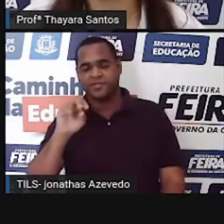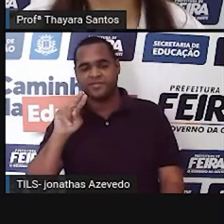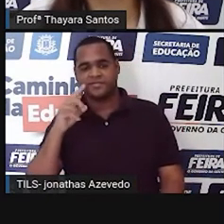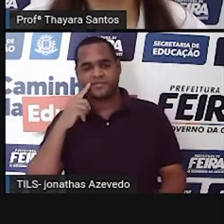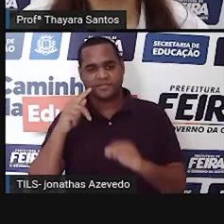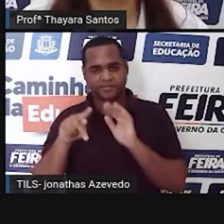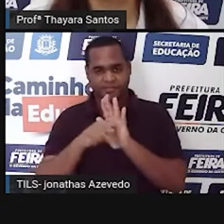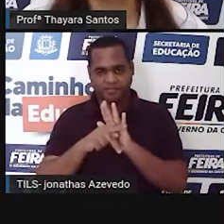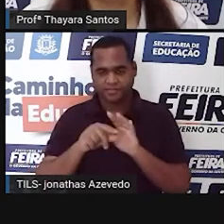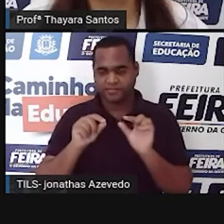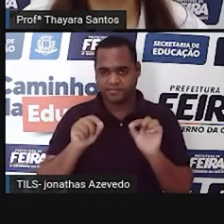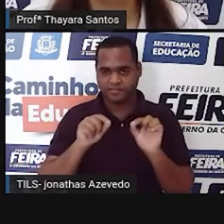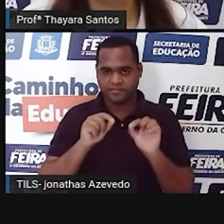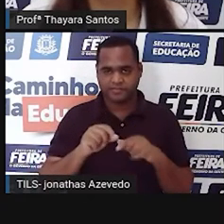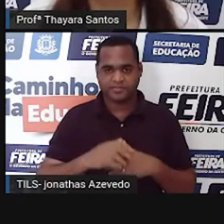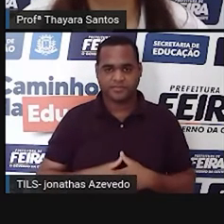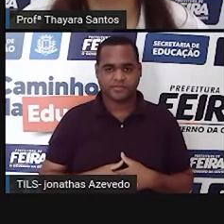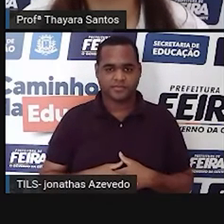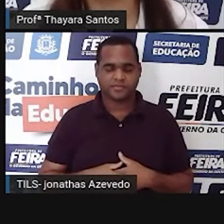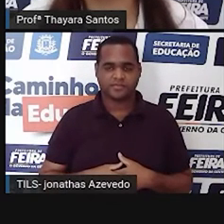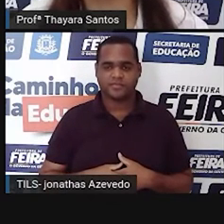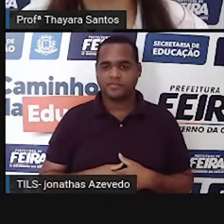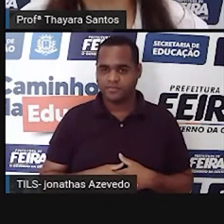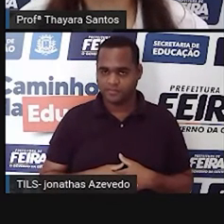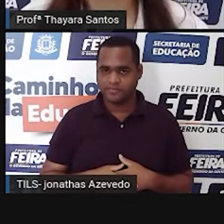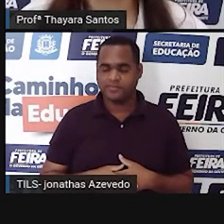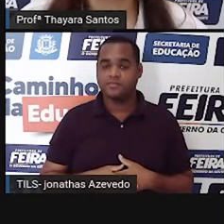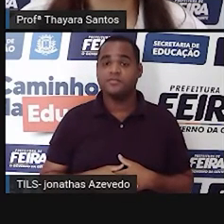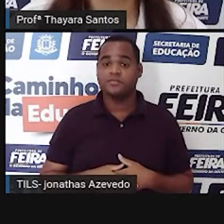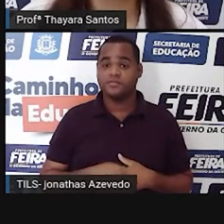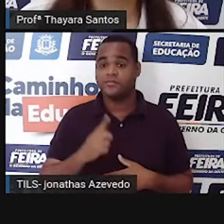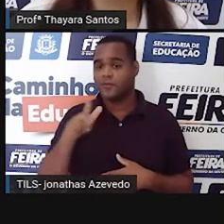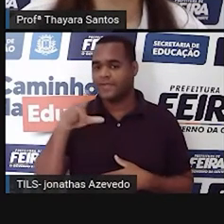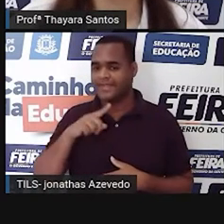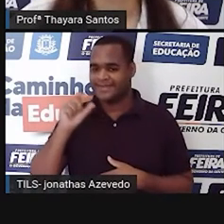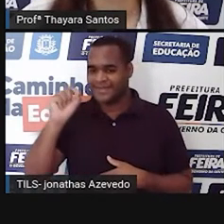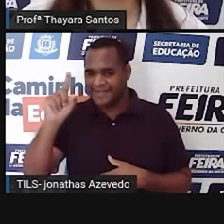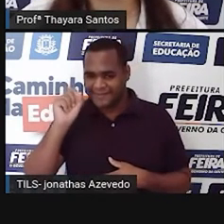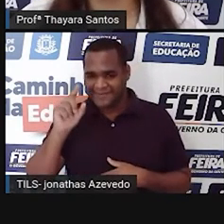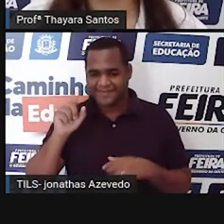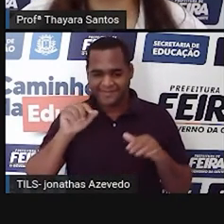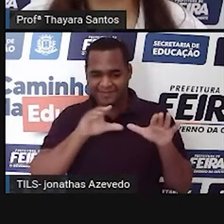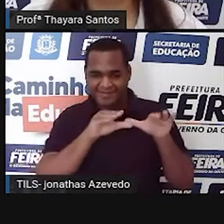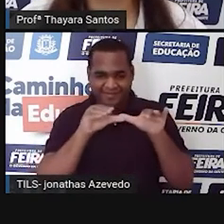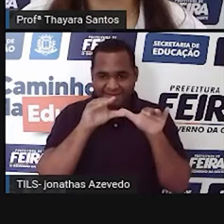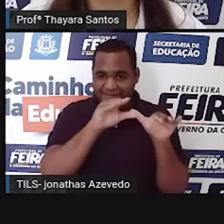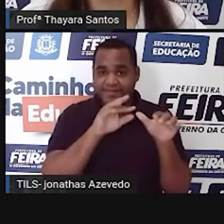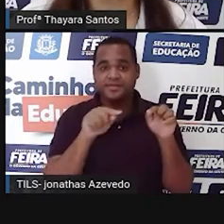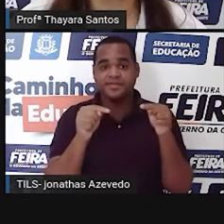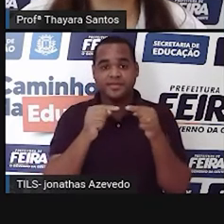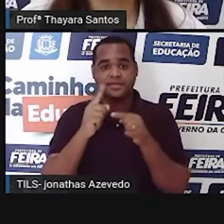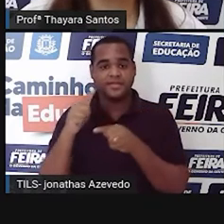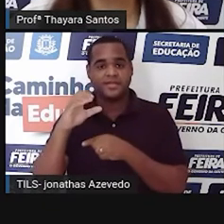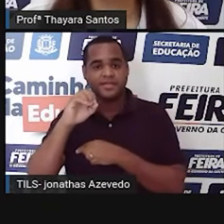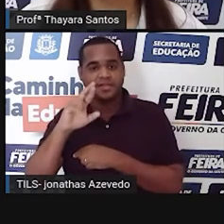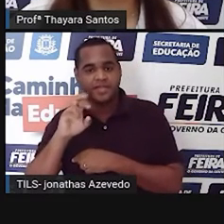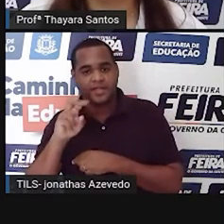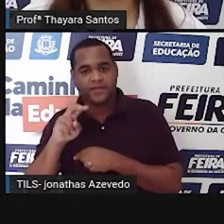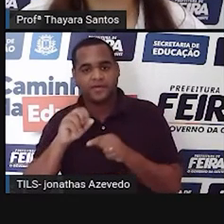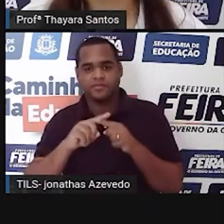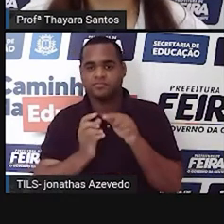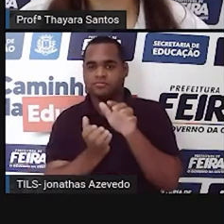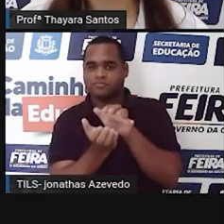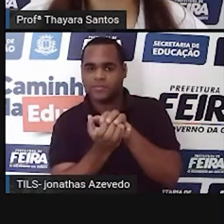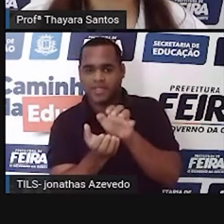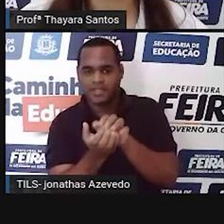Pantanal, é uma ave que é símbolo do Pantanal, assim como a Arara-Azul, o Cerdo do Pantanal, o Jacaré do Pantanal,